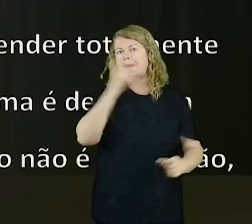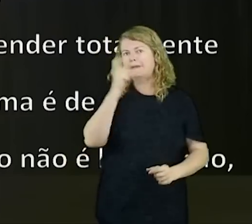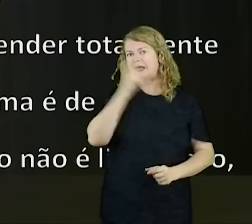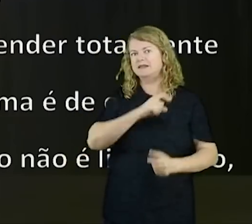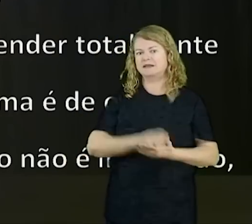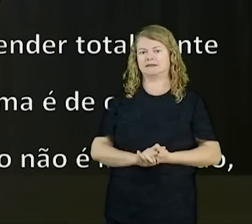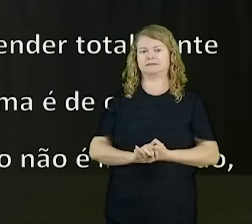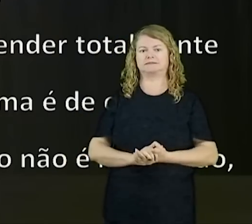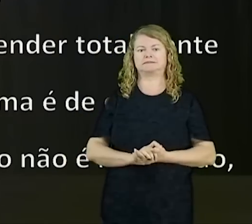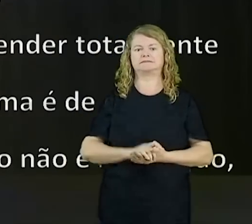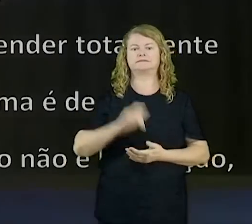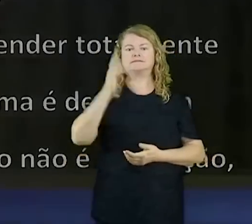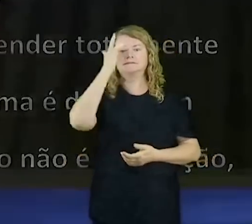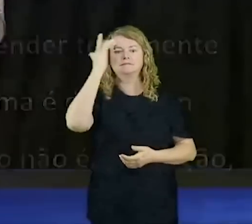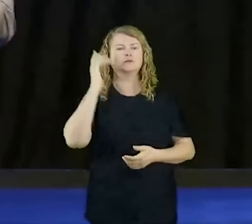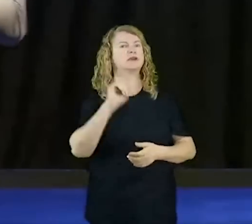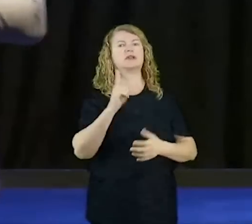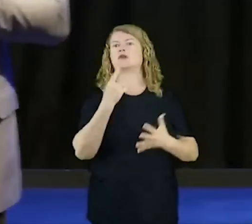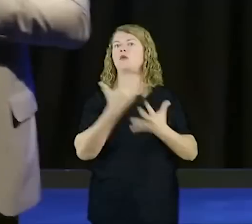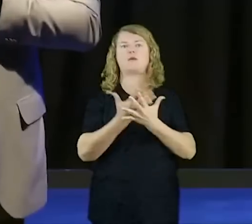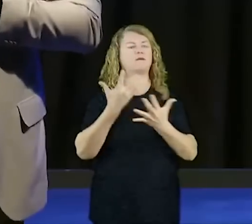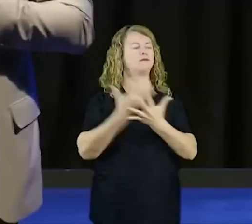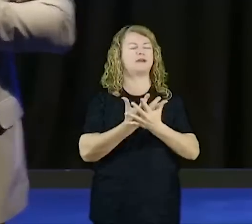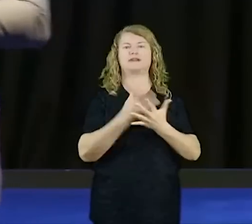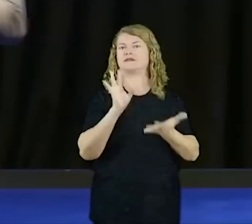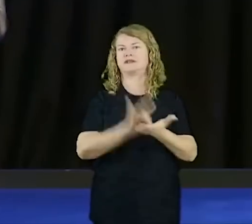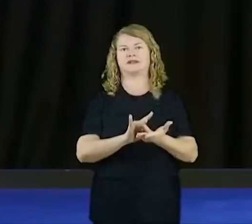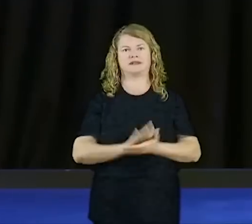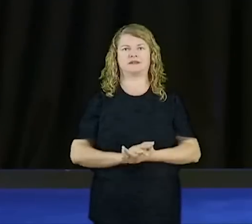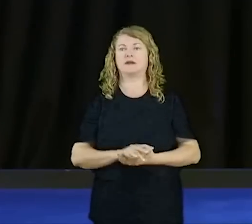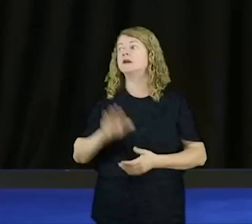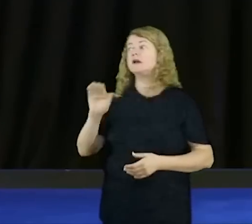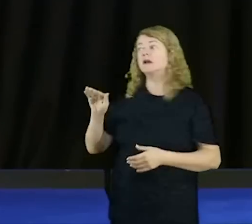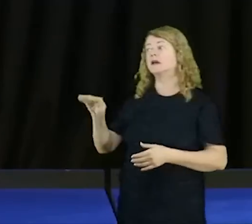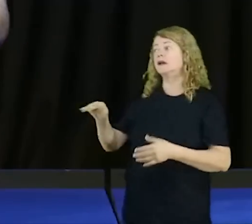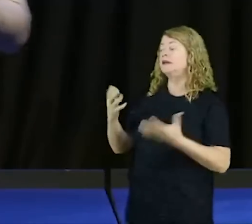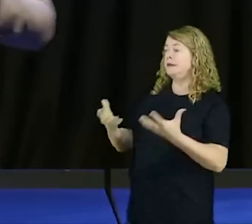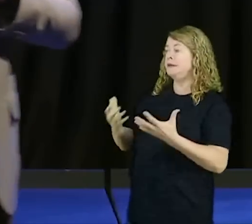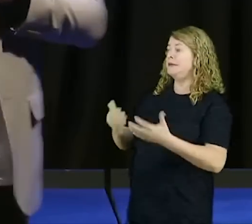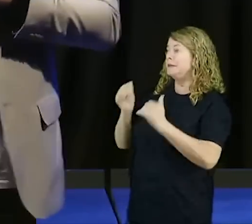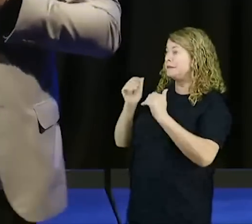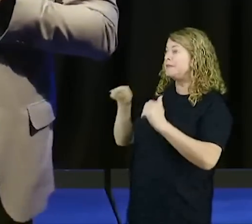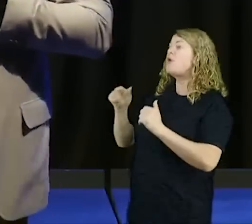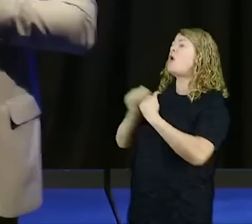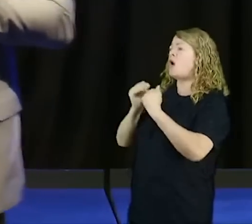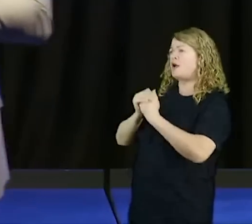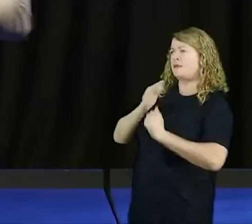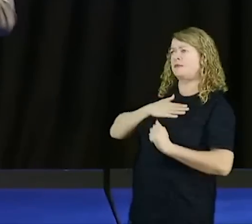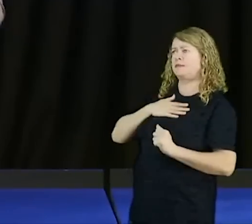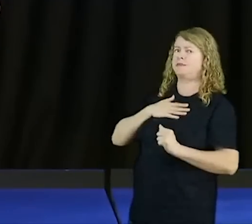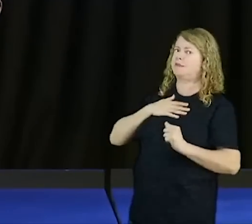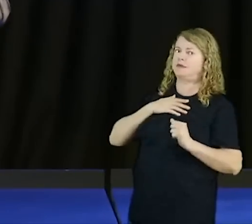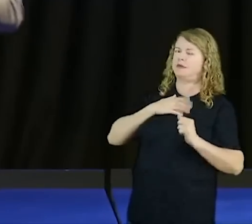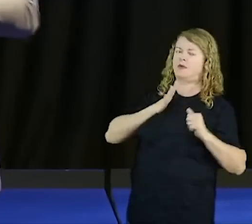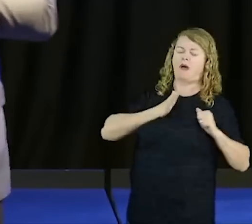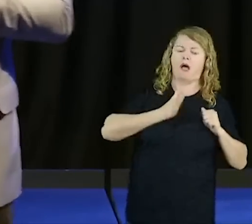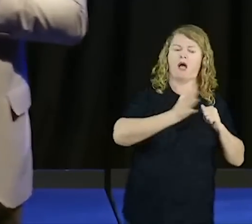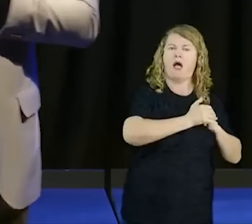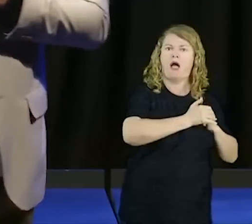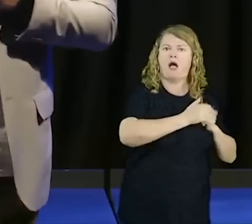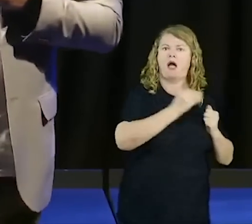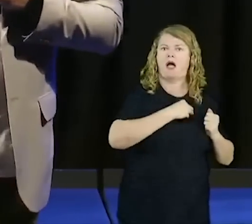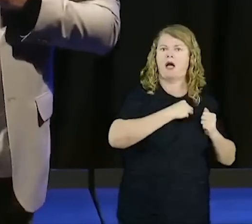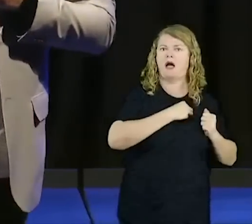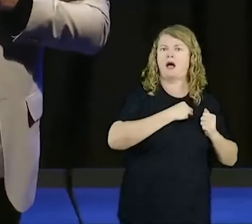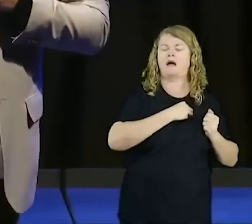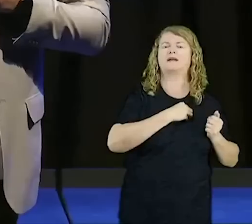gente que não confessa a verdade, não, eu quero que o pastore por mim, mas eu não vou falar a verdade, essas pessoas